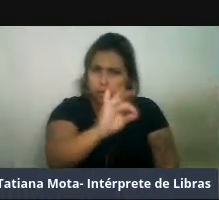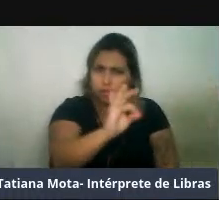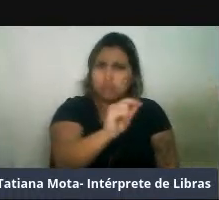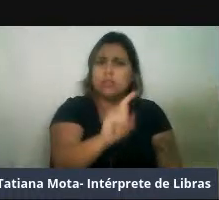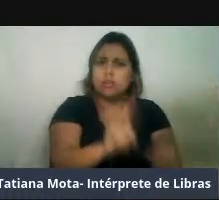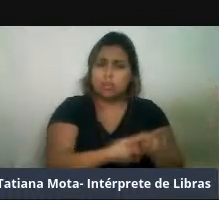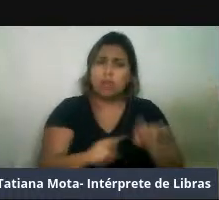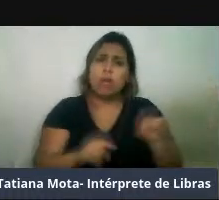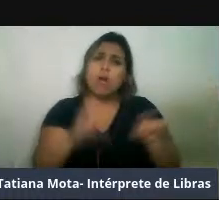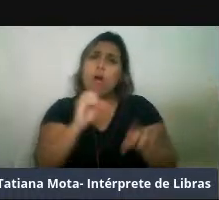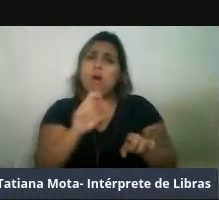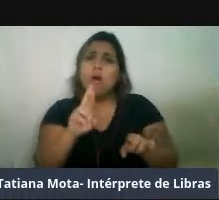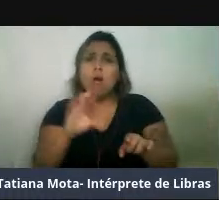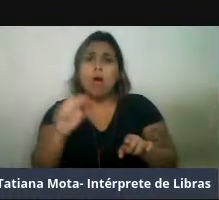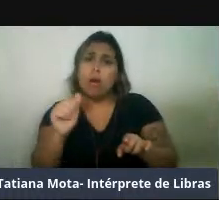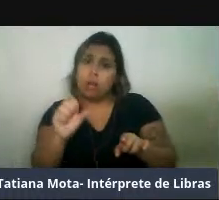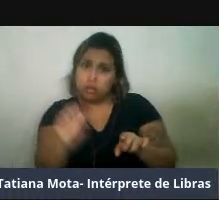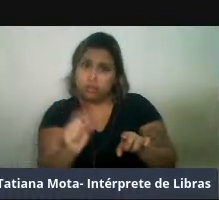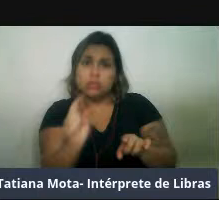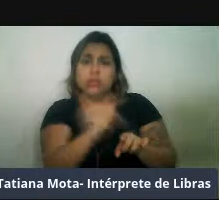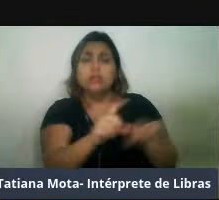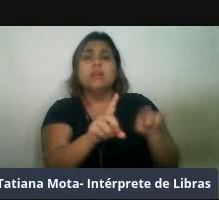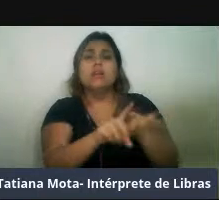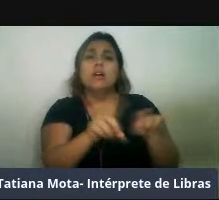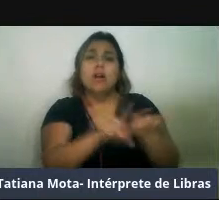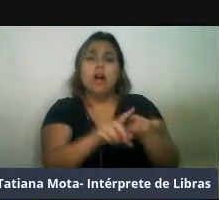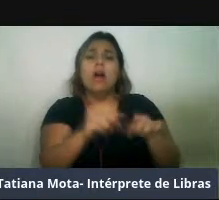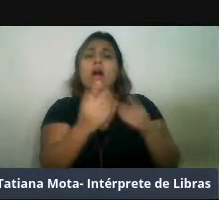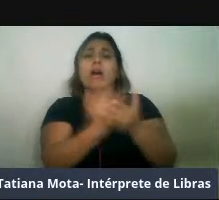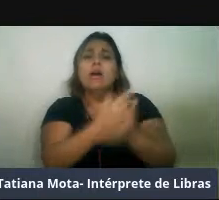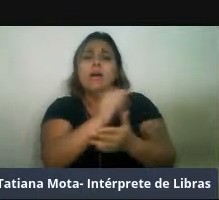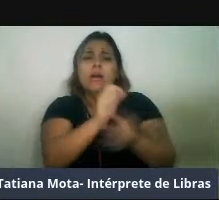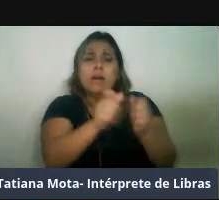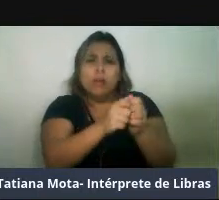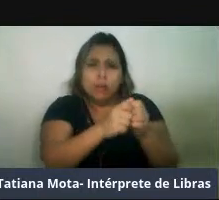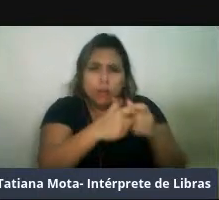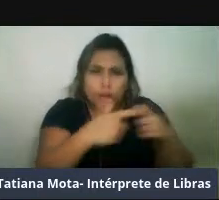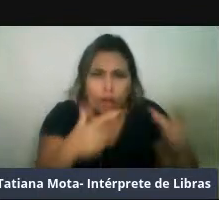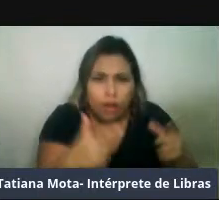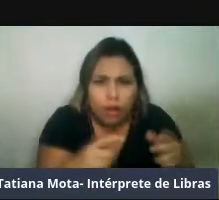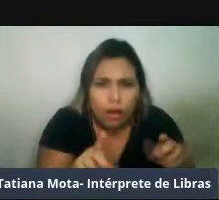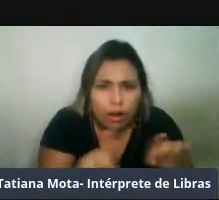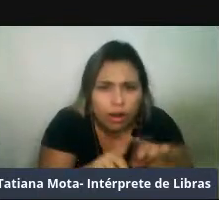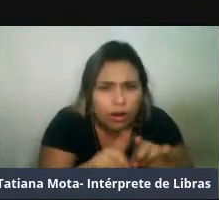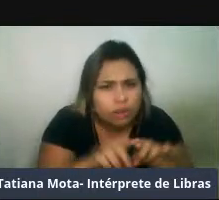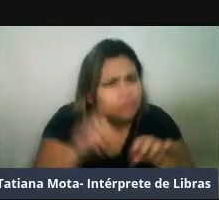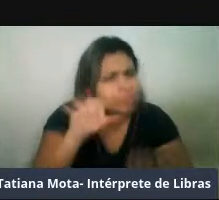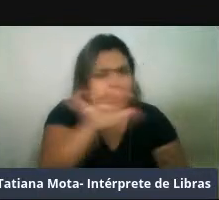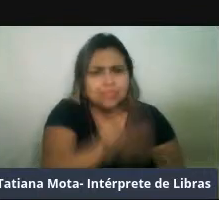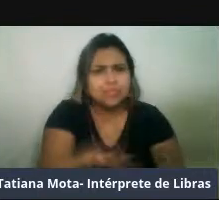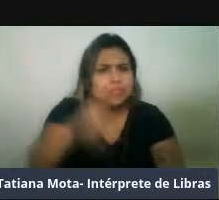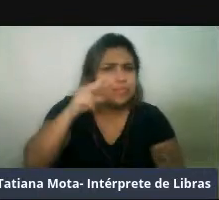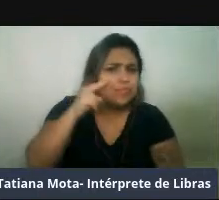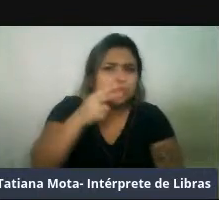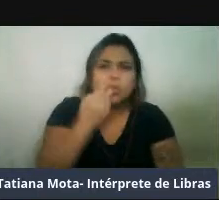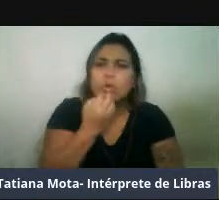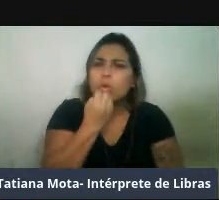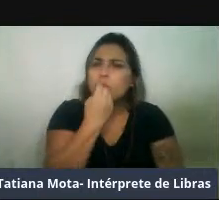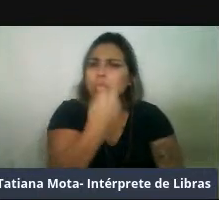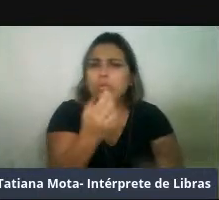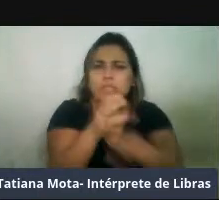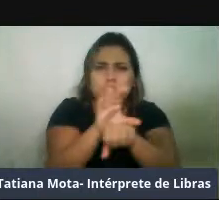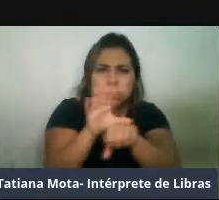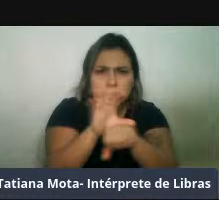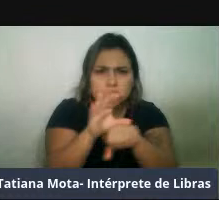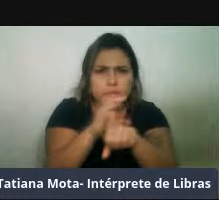que é considerada uma das espécies com mais ampla distribuição dentre todos os mamíferos marinhos. Então, toda essa área em cinza aqui é considerada a área de